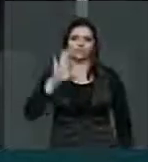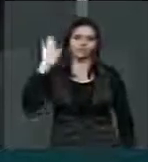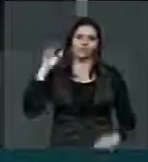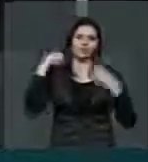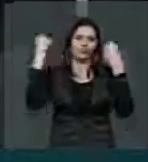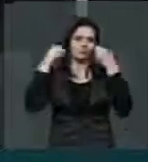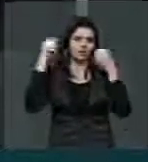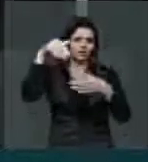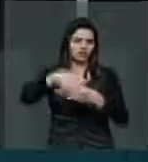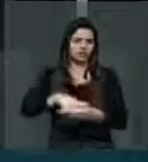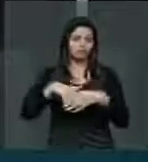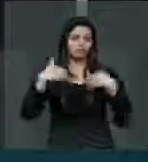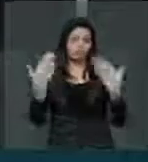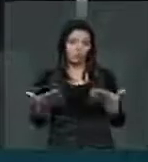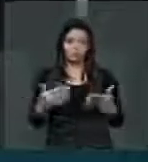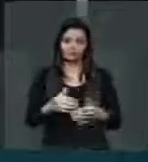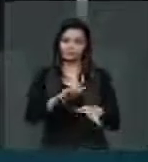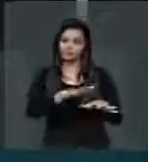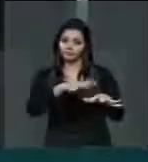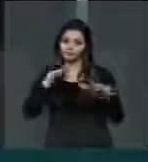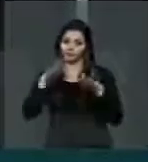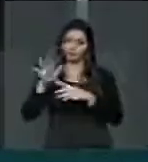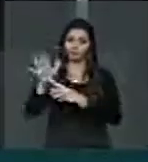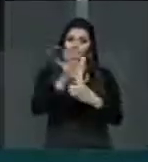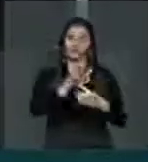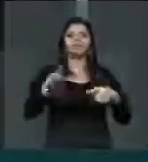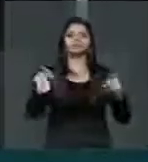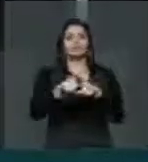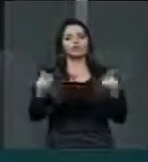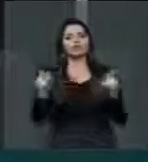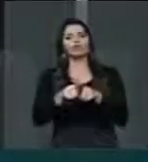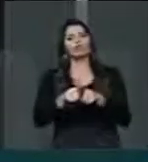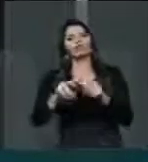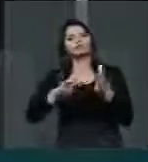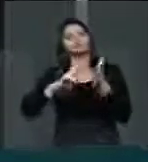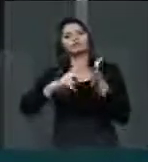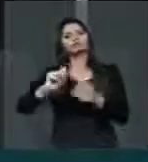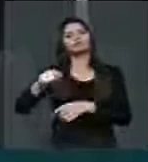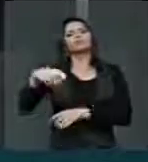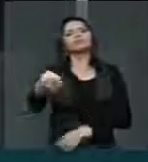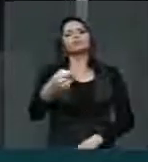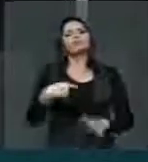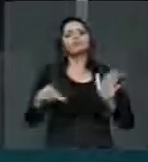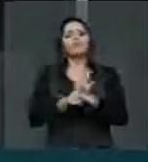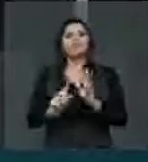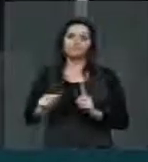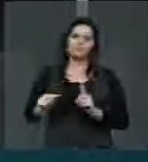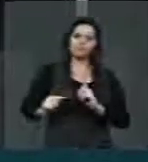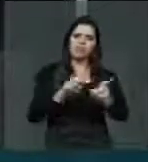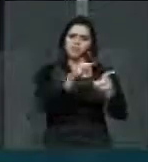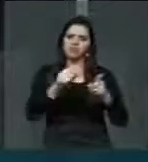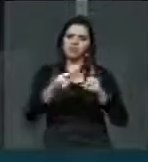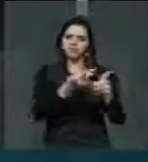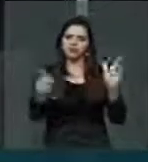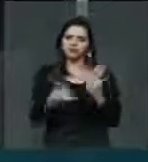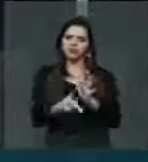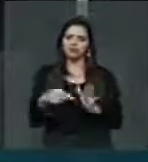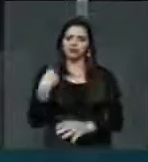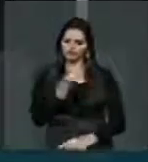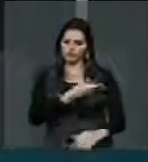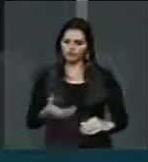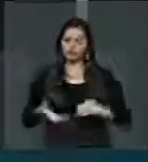Portanto, estas manifestações também é uma reação às provocações desse